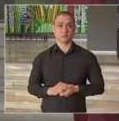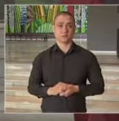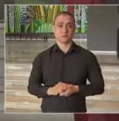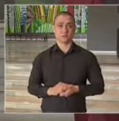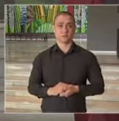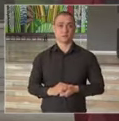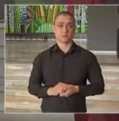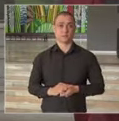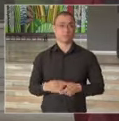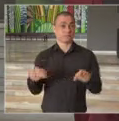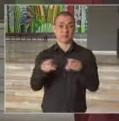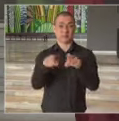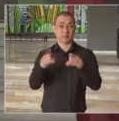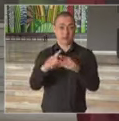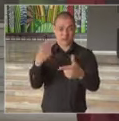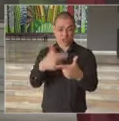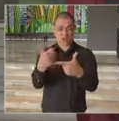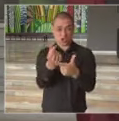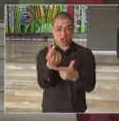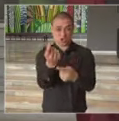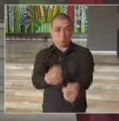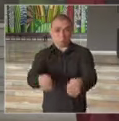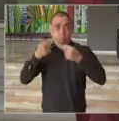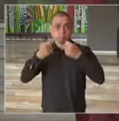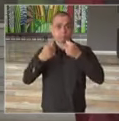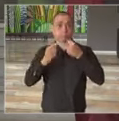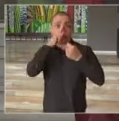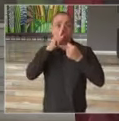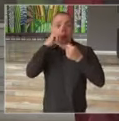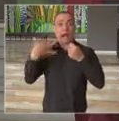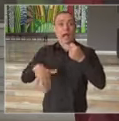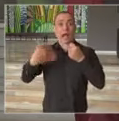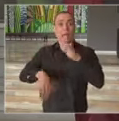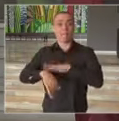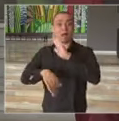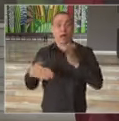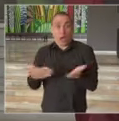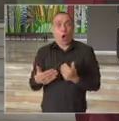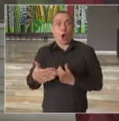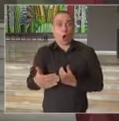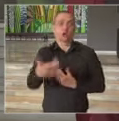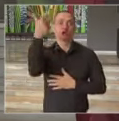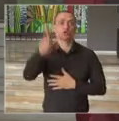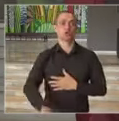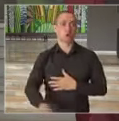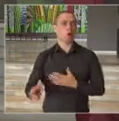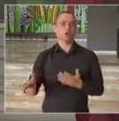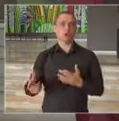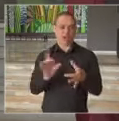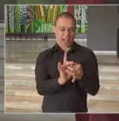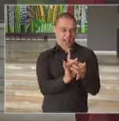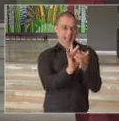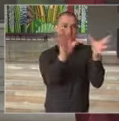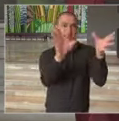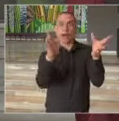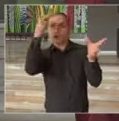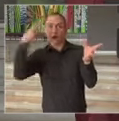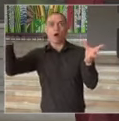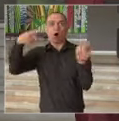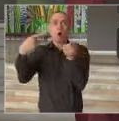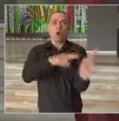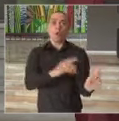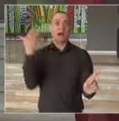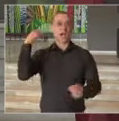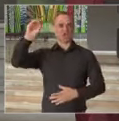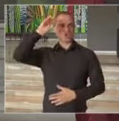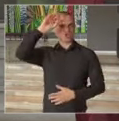A mais grave crise econômica. E agora, a maior agressão à democracia, desde